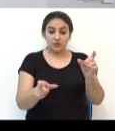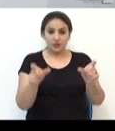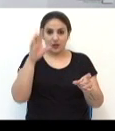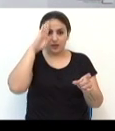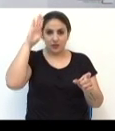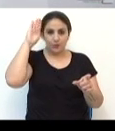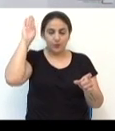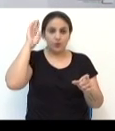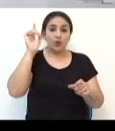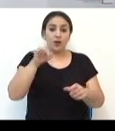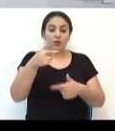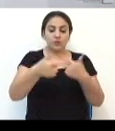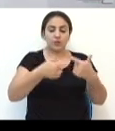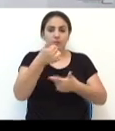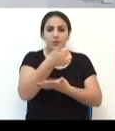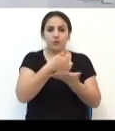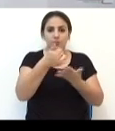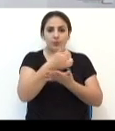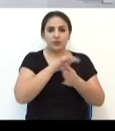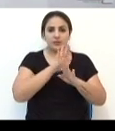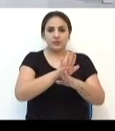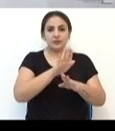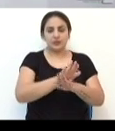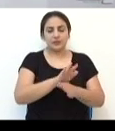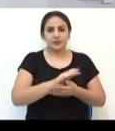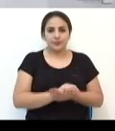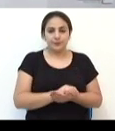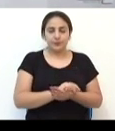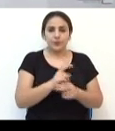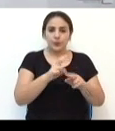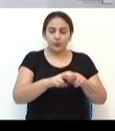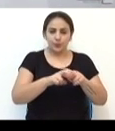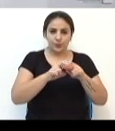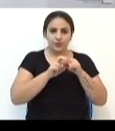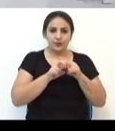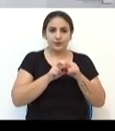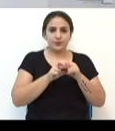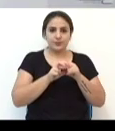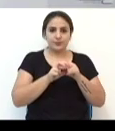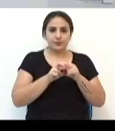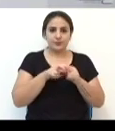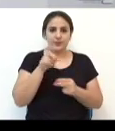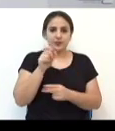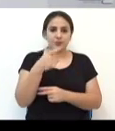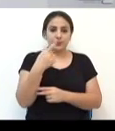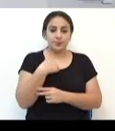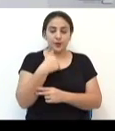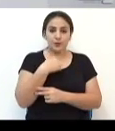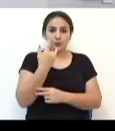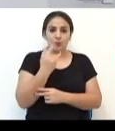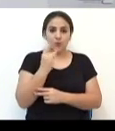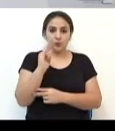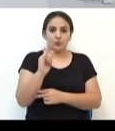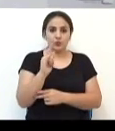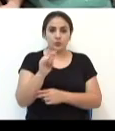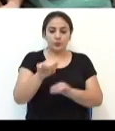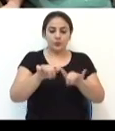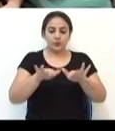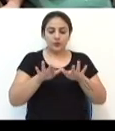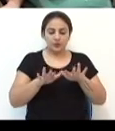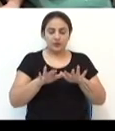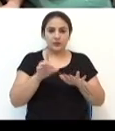que é um serviço básico de assistência. Assim, é que, nesse meu último grande expediente